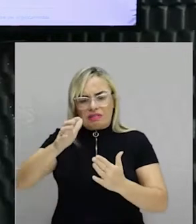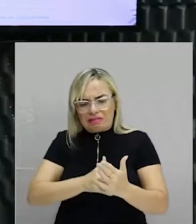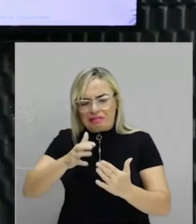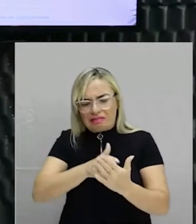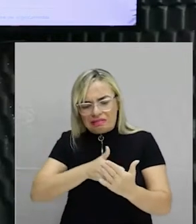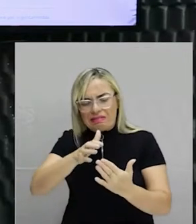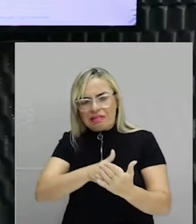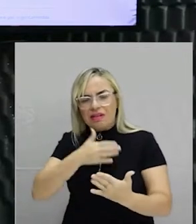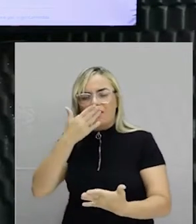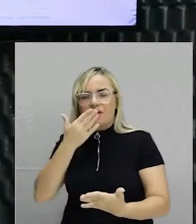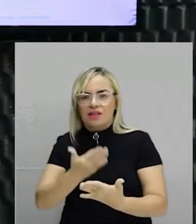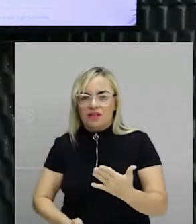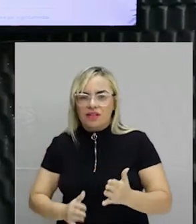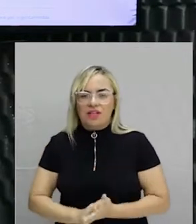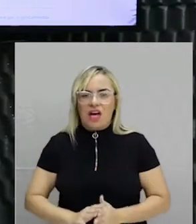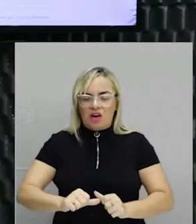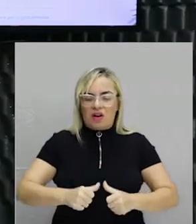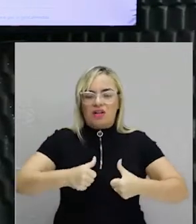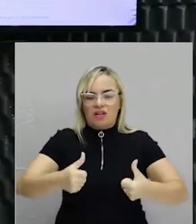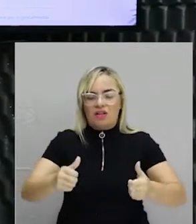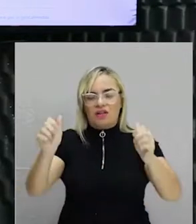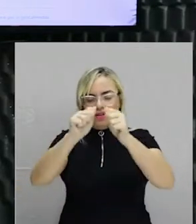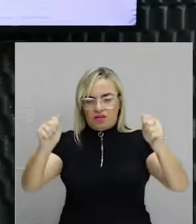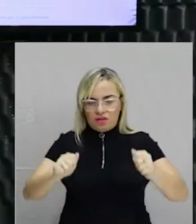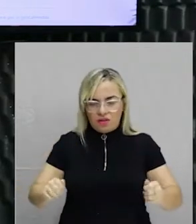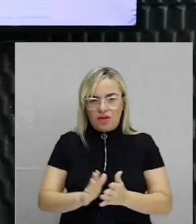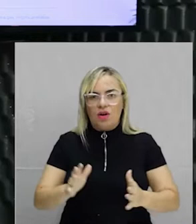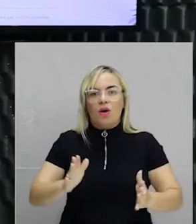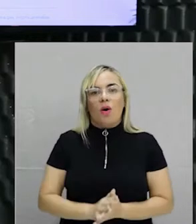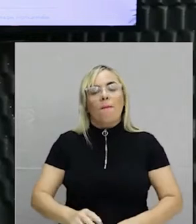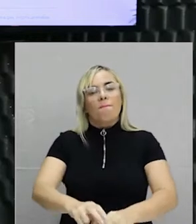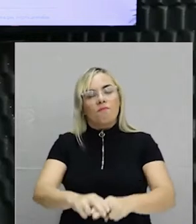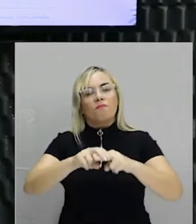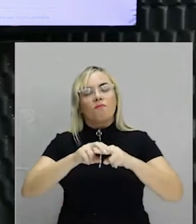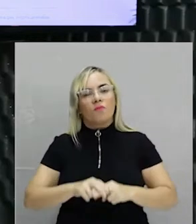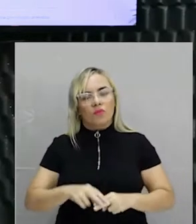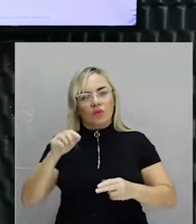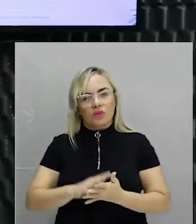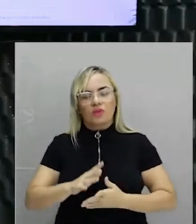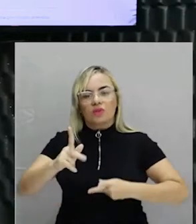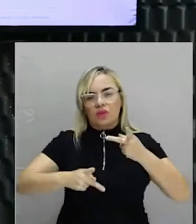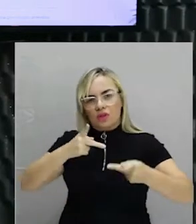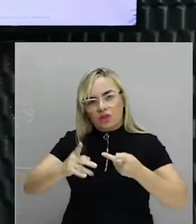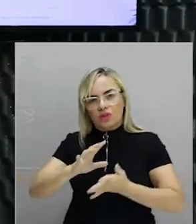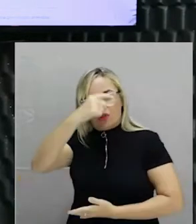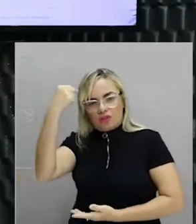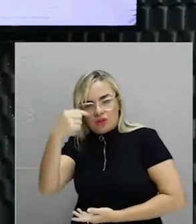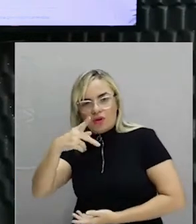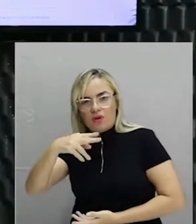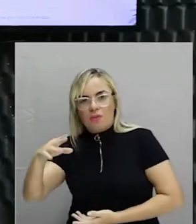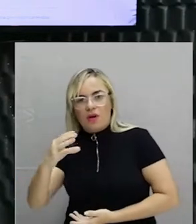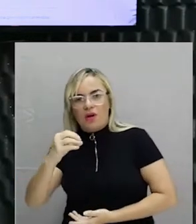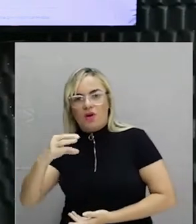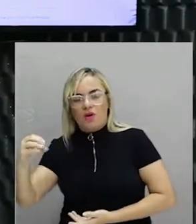Aí, o nome santo do paúco, porque ele era oco por dentro, para poder fazer o contrabando de ouro e pedras preciosas. O brasileiro dá